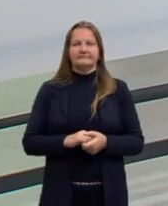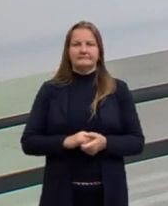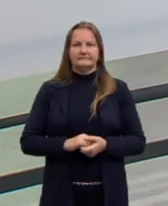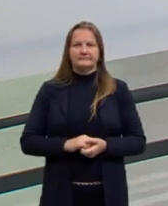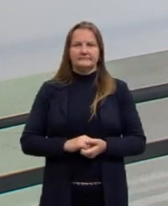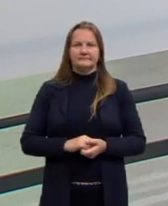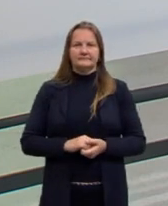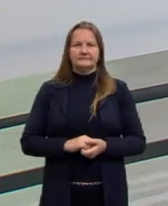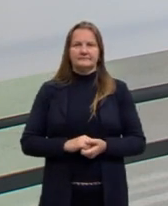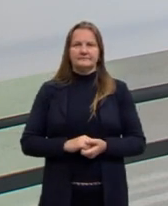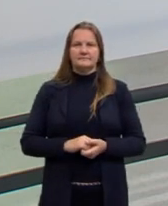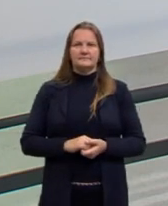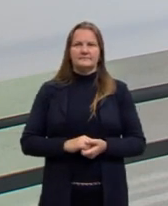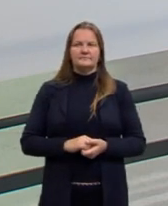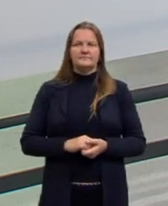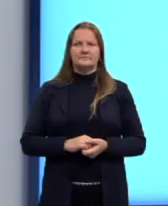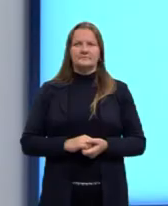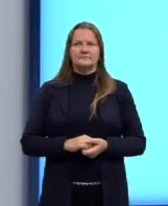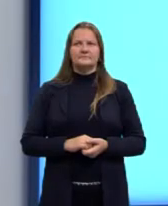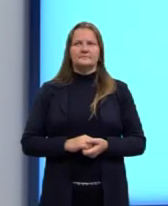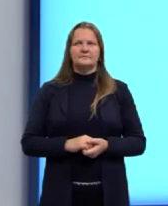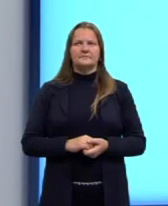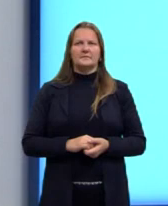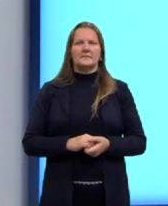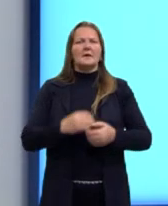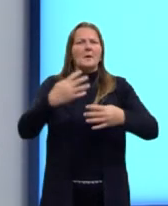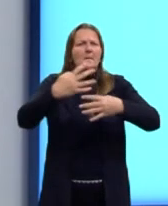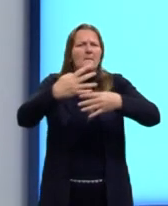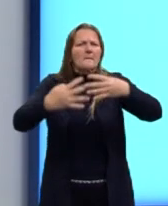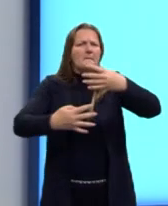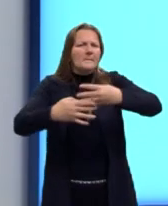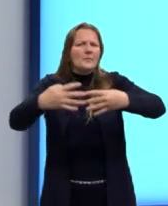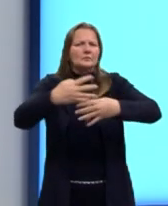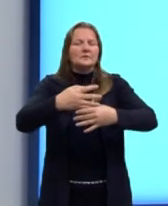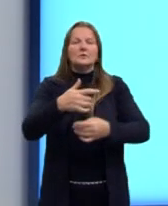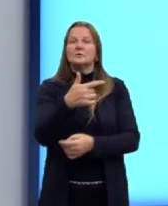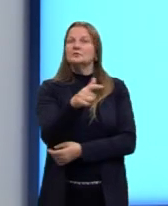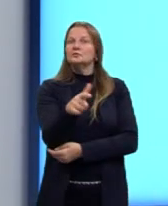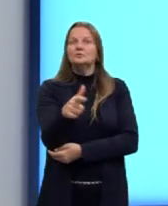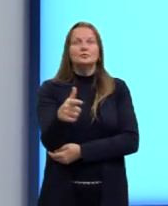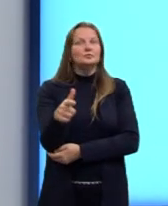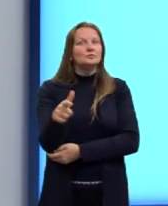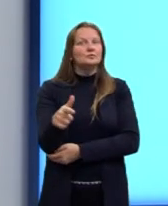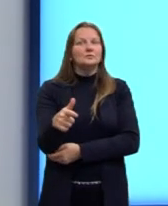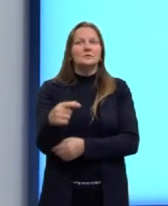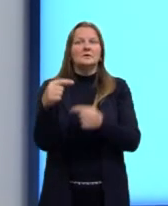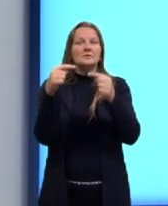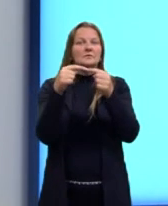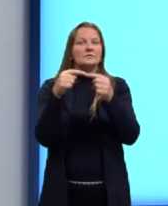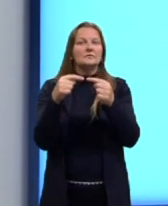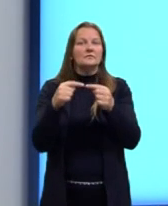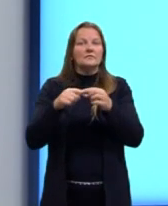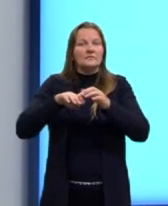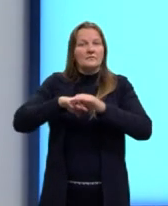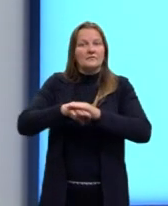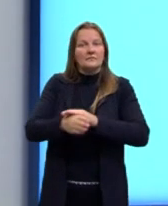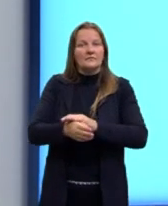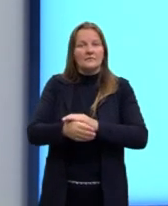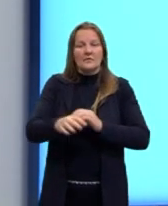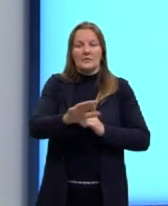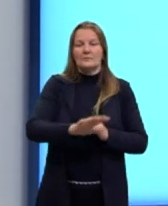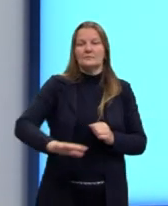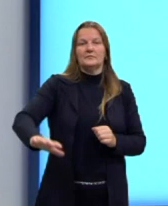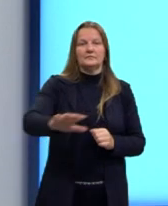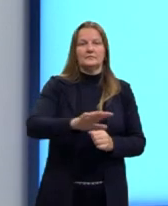Corriqueiramente. Bom. As mutações não ocorrem como forma de adaptar o indivíduo ao